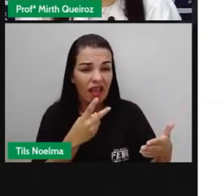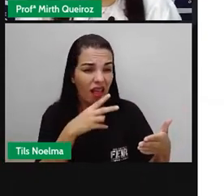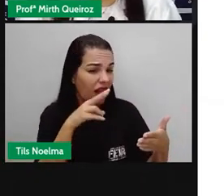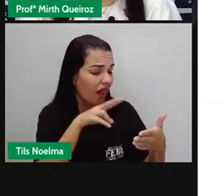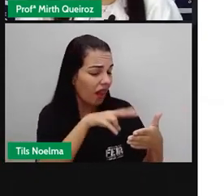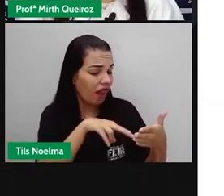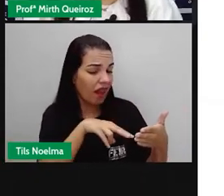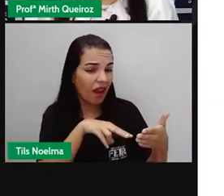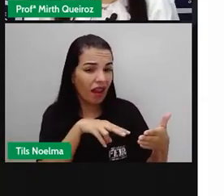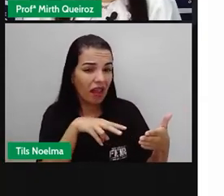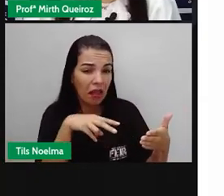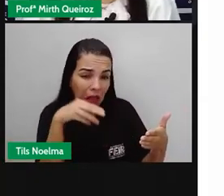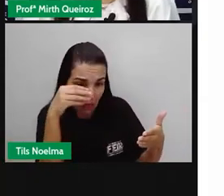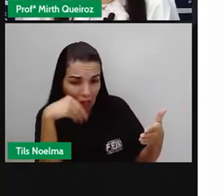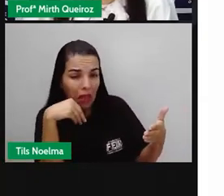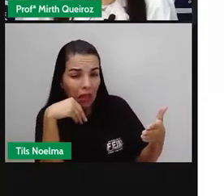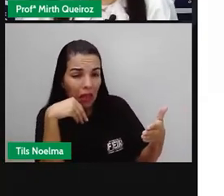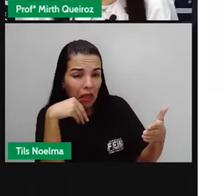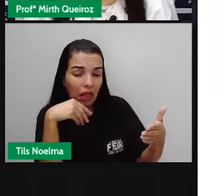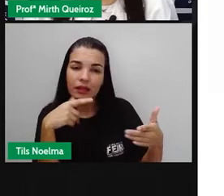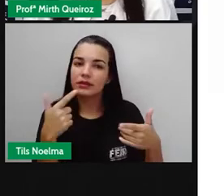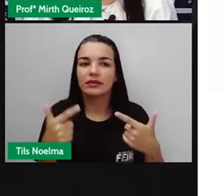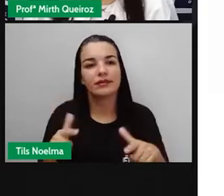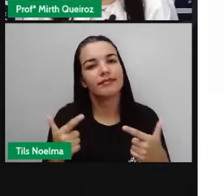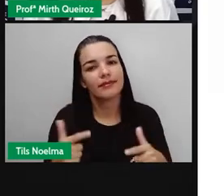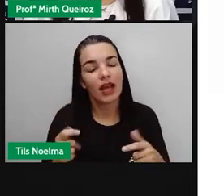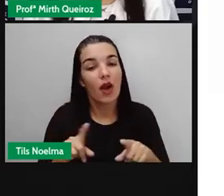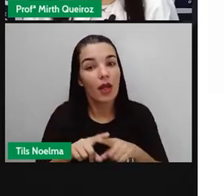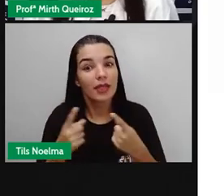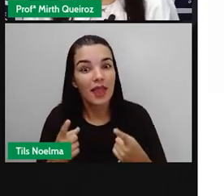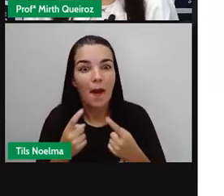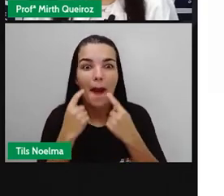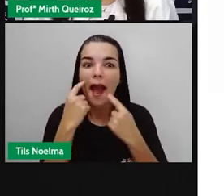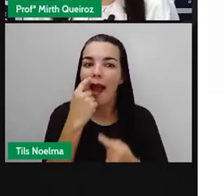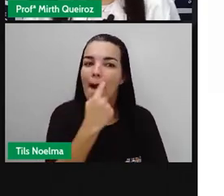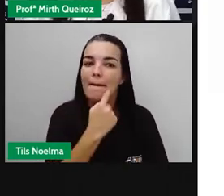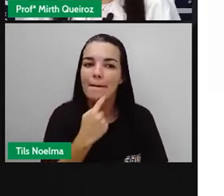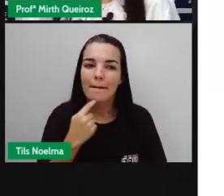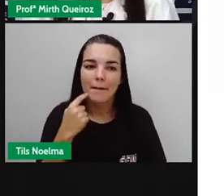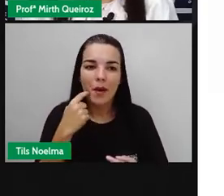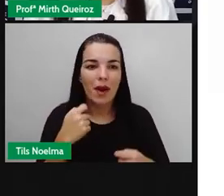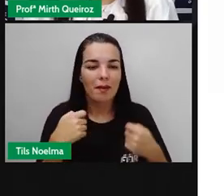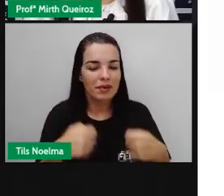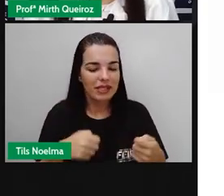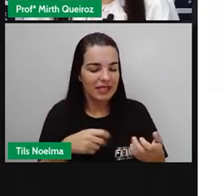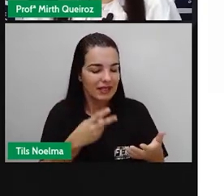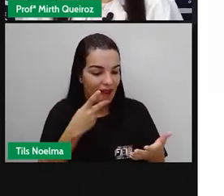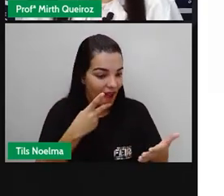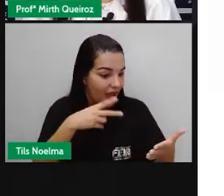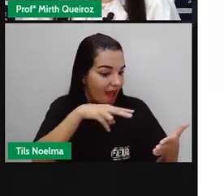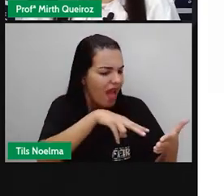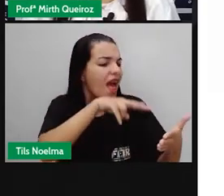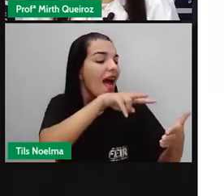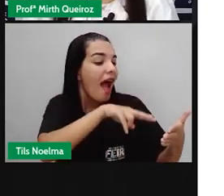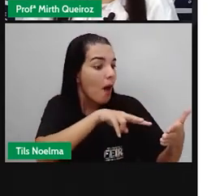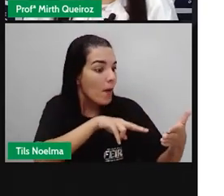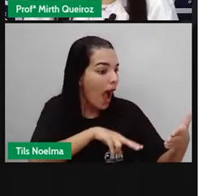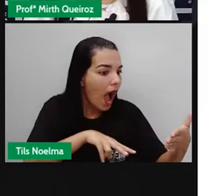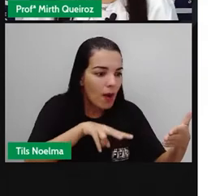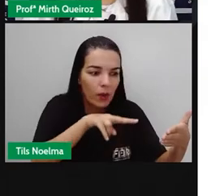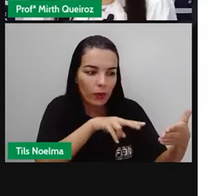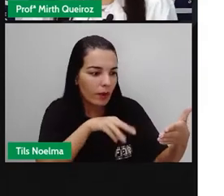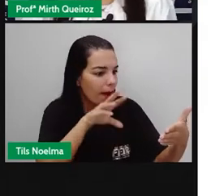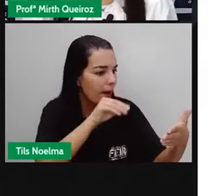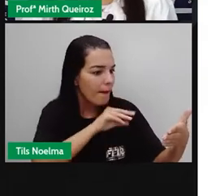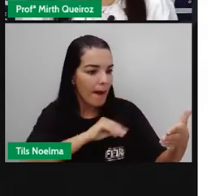sem graça, né? Então, essa boca da gente, ela serve para a gente ler com maior expressividade. Como